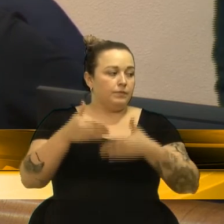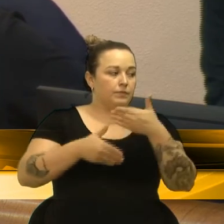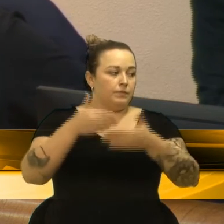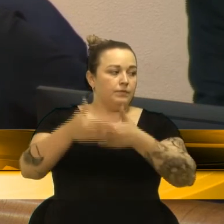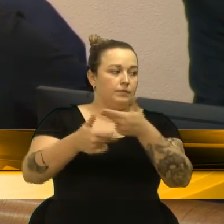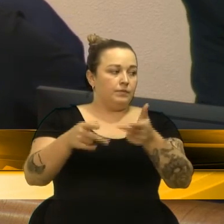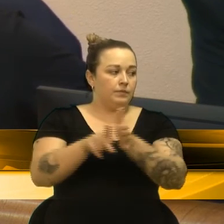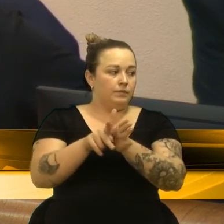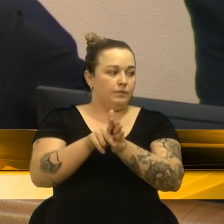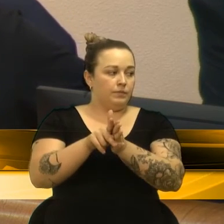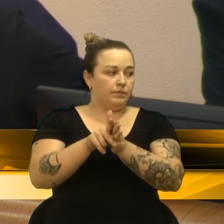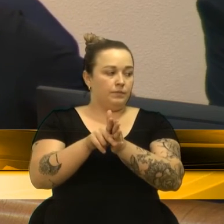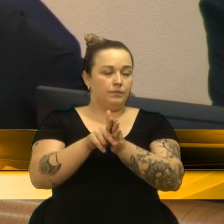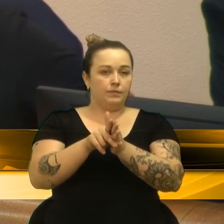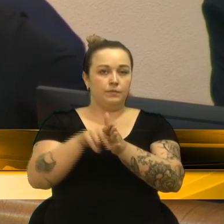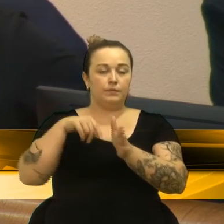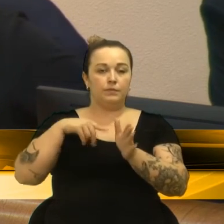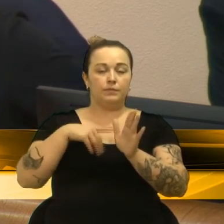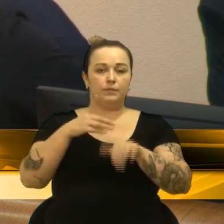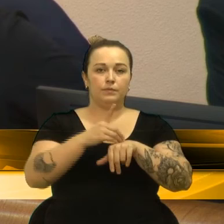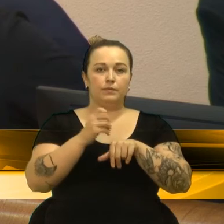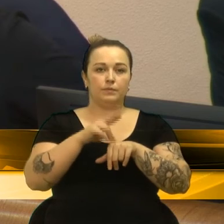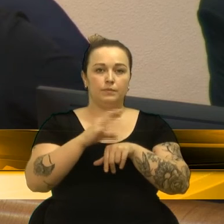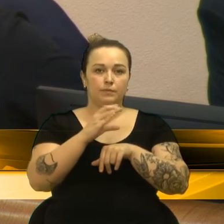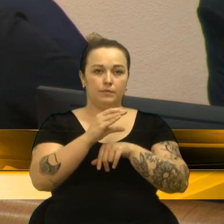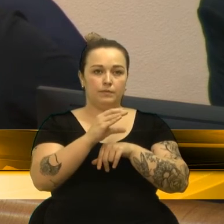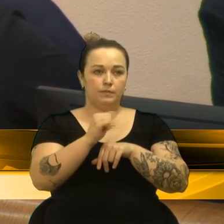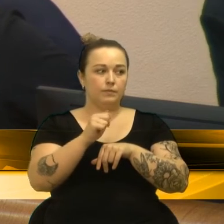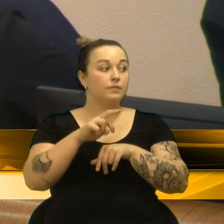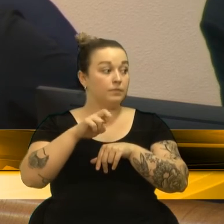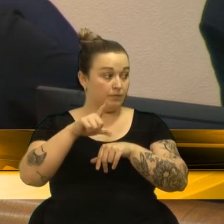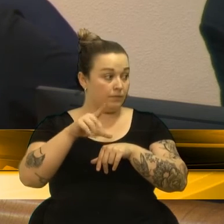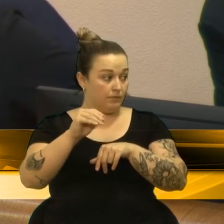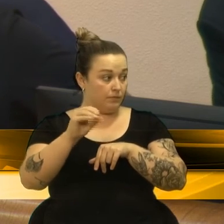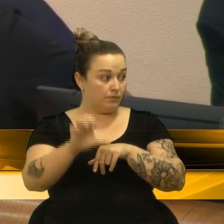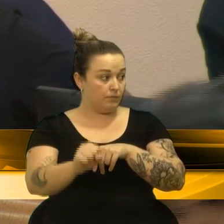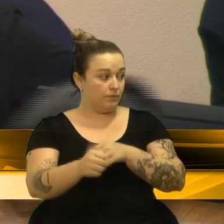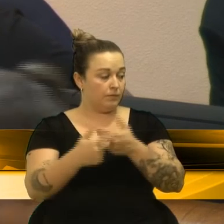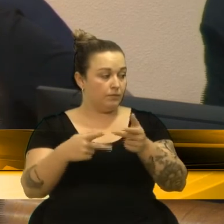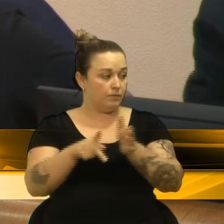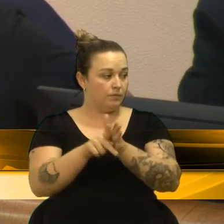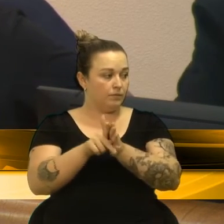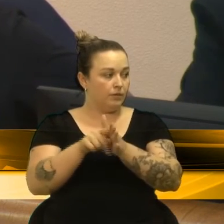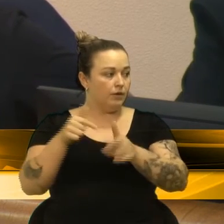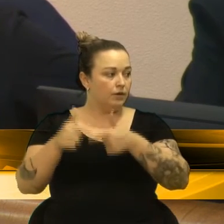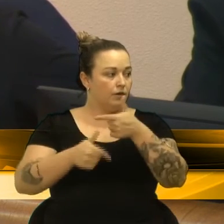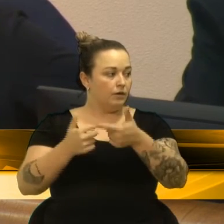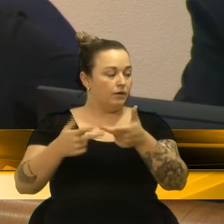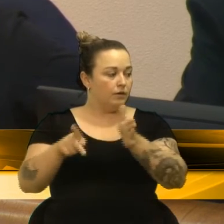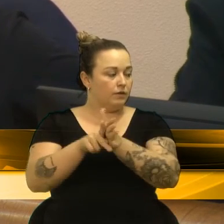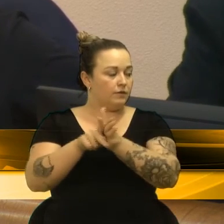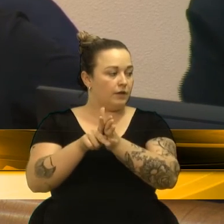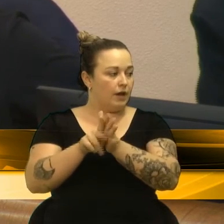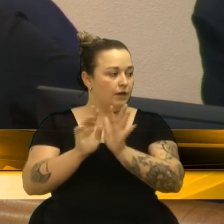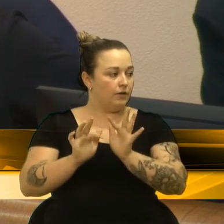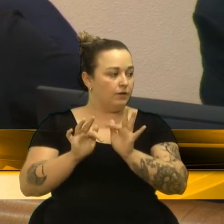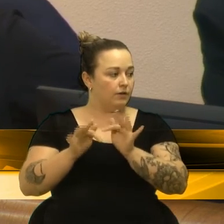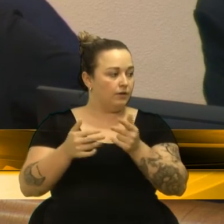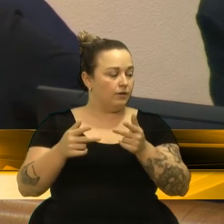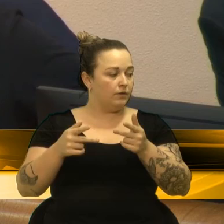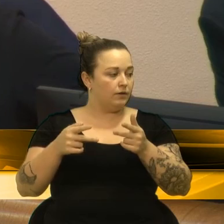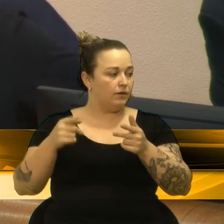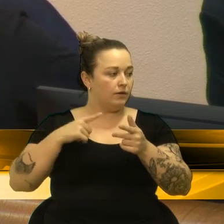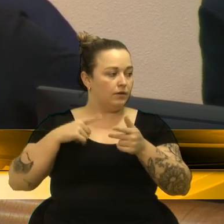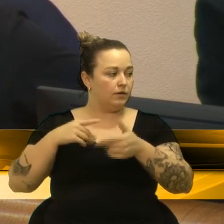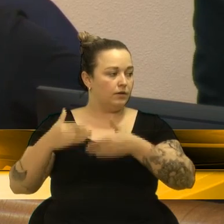instalações do Centro da Vida, doutor Carlos Felipe Espinato, conforme o edital de tomada de preços 199, traço 2018, e contrato 982,